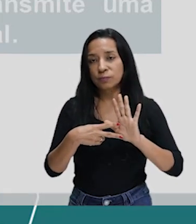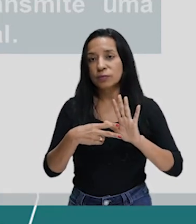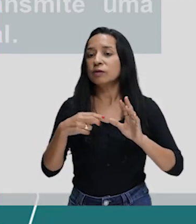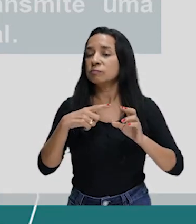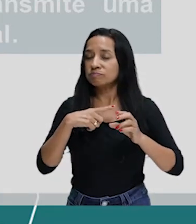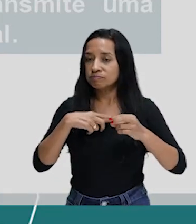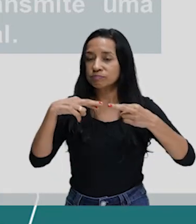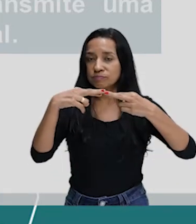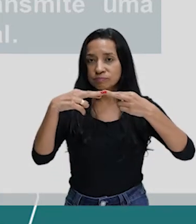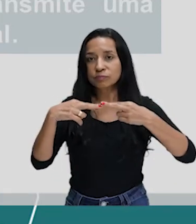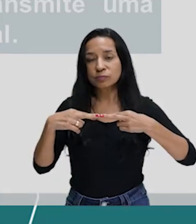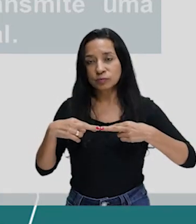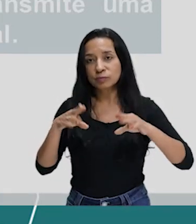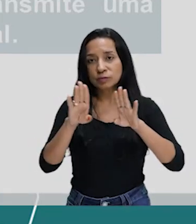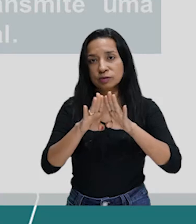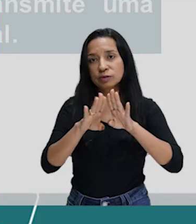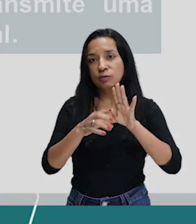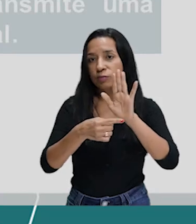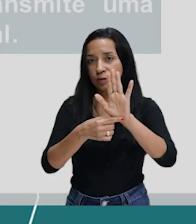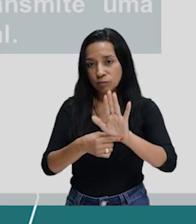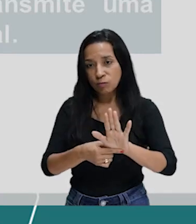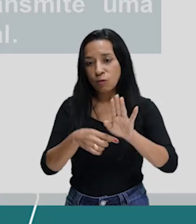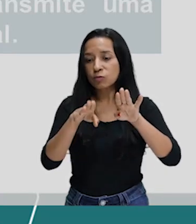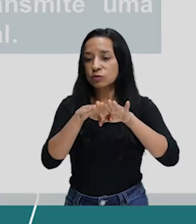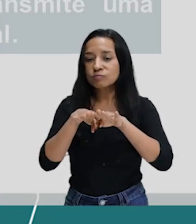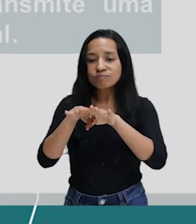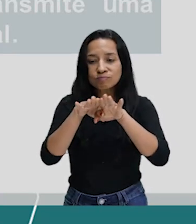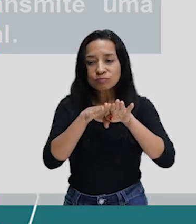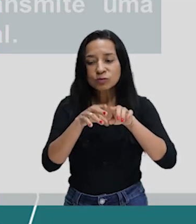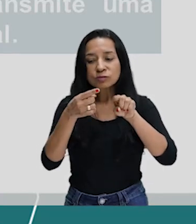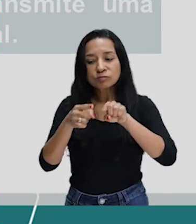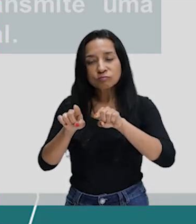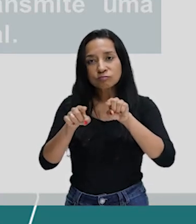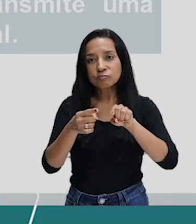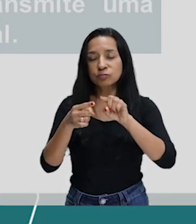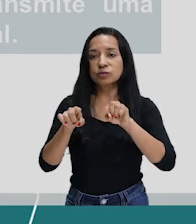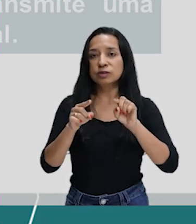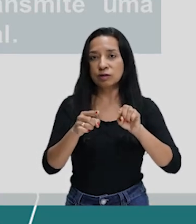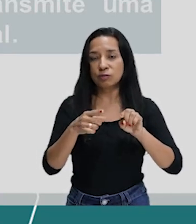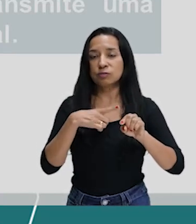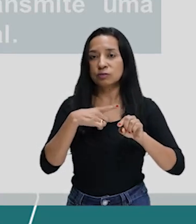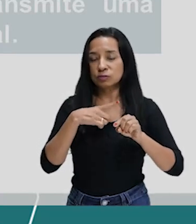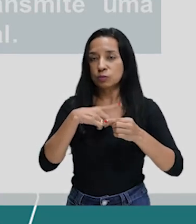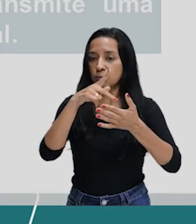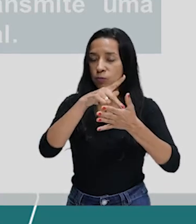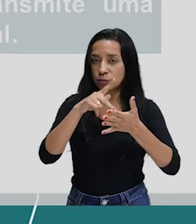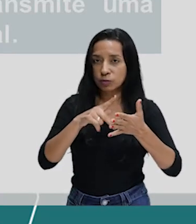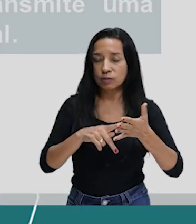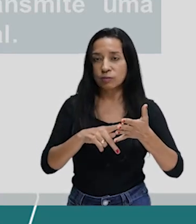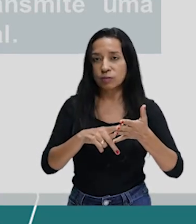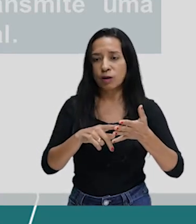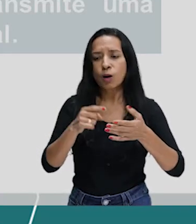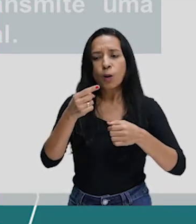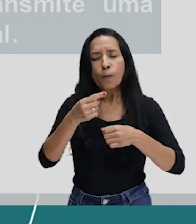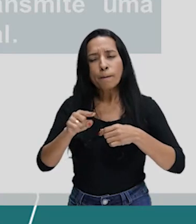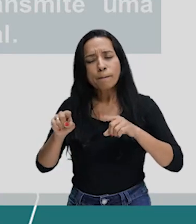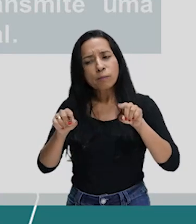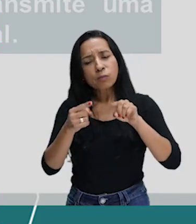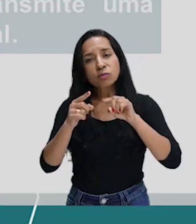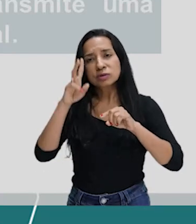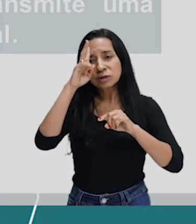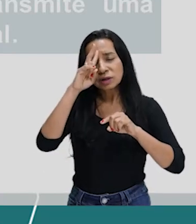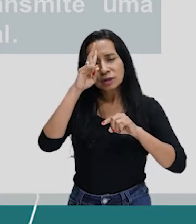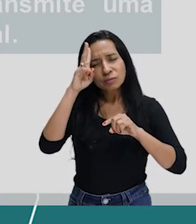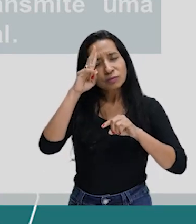que também vai transmitir a harmonia musical. Então, a rima já traz musicalidade ao poema. Musicalidade lembra o quê? Melodia,